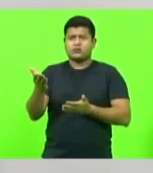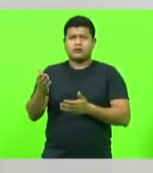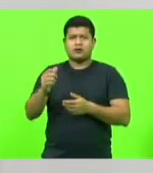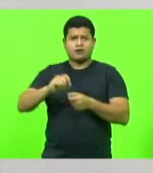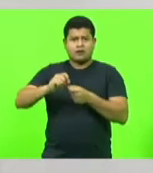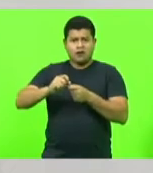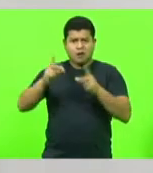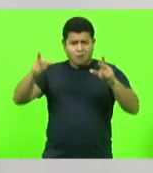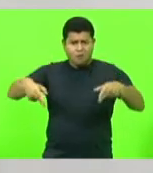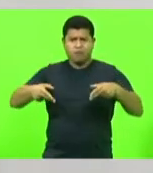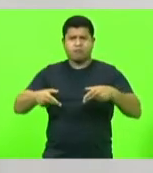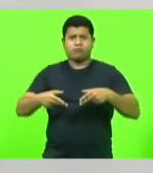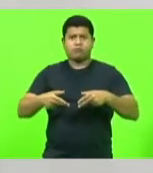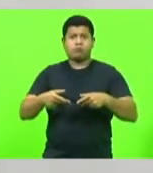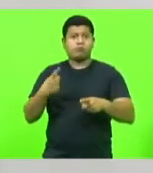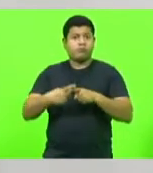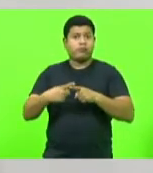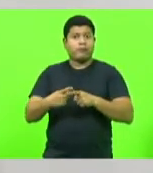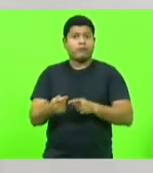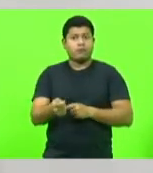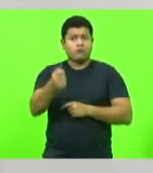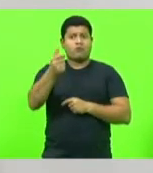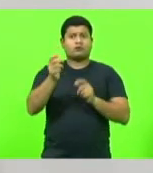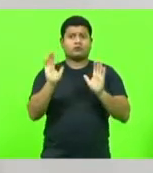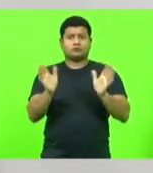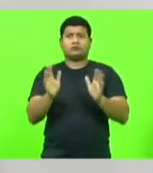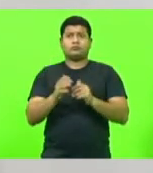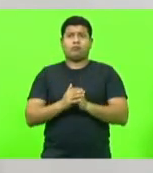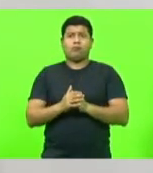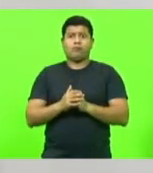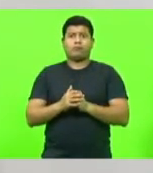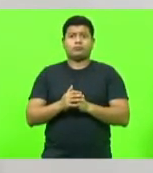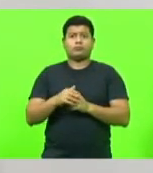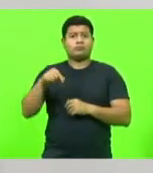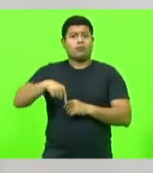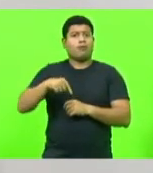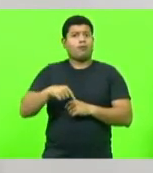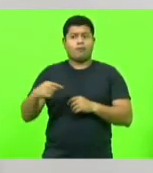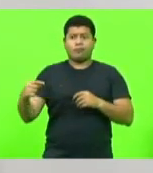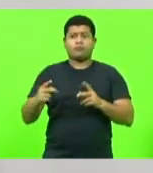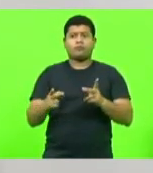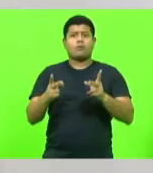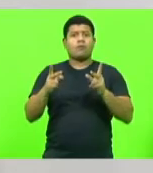Porque nós estamos à beira de uma venerização aqui no país.